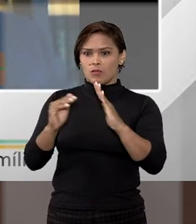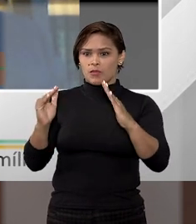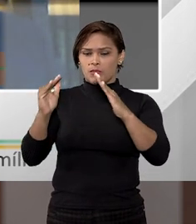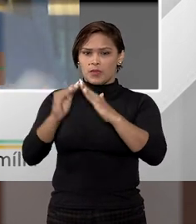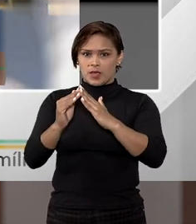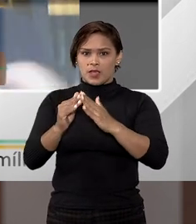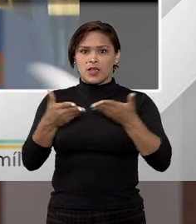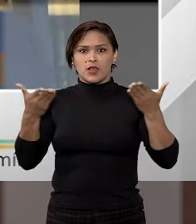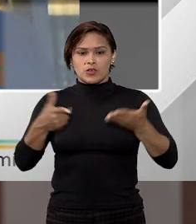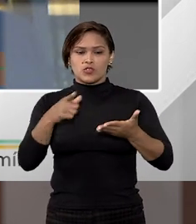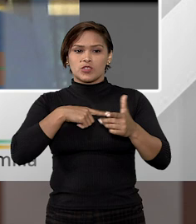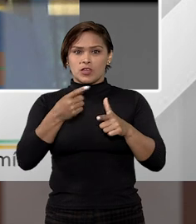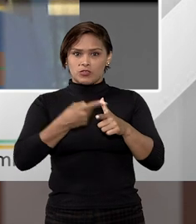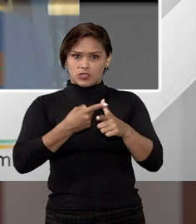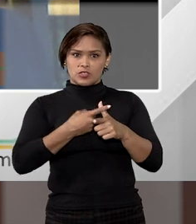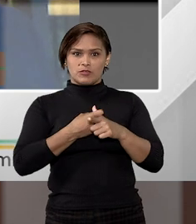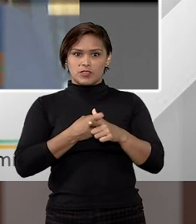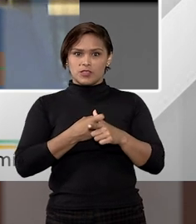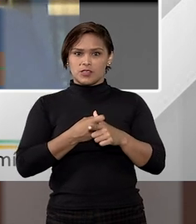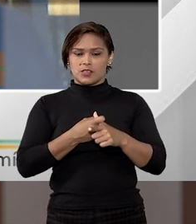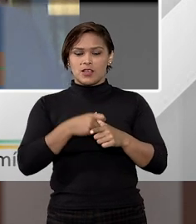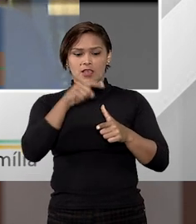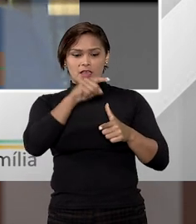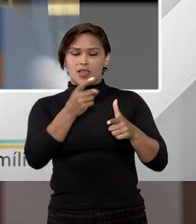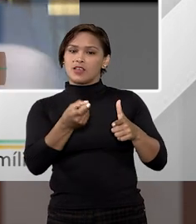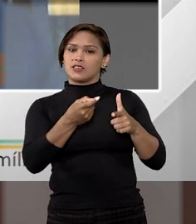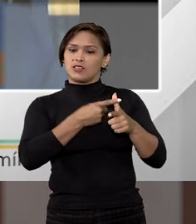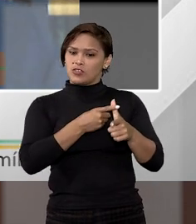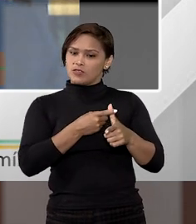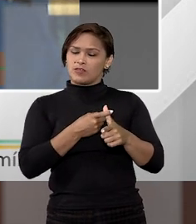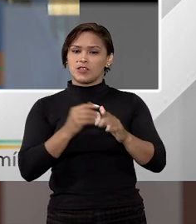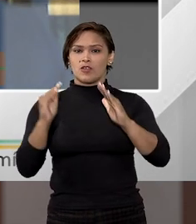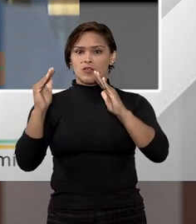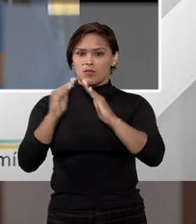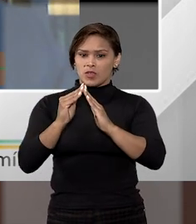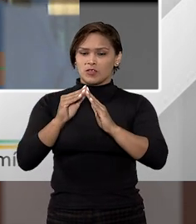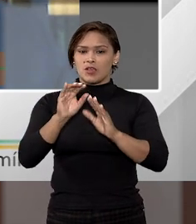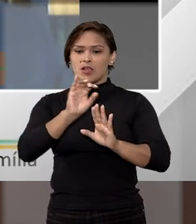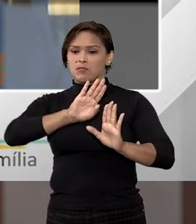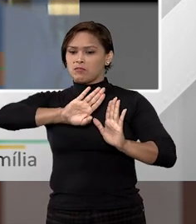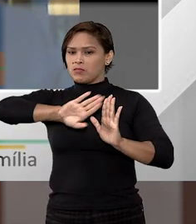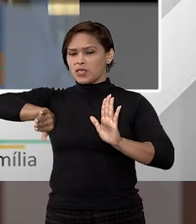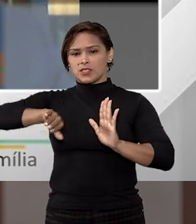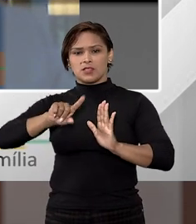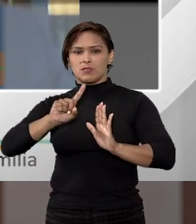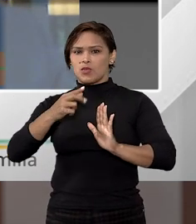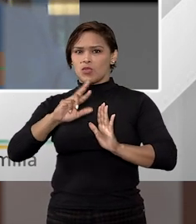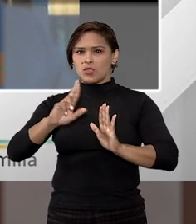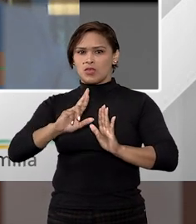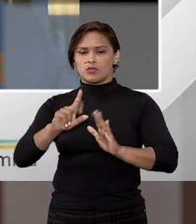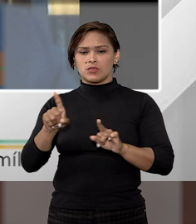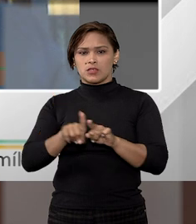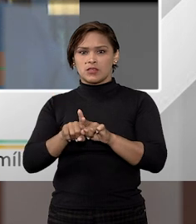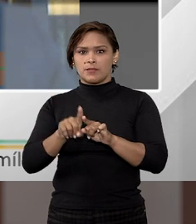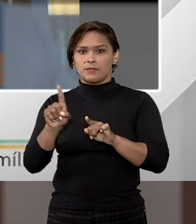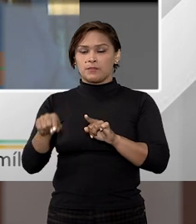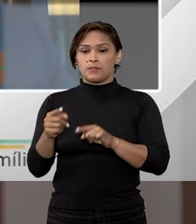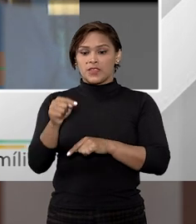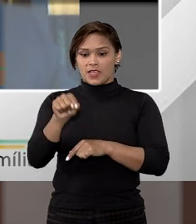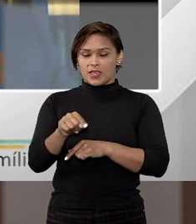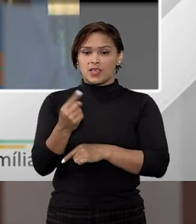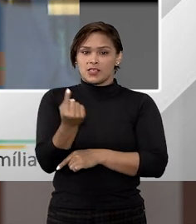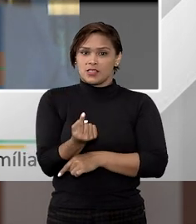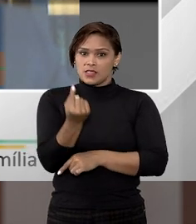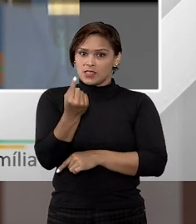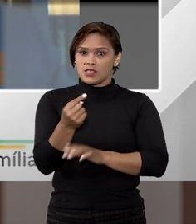convencional, eu já tenho dívidas existentes, a essas dívidas o bem de família, em princípio, não se aplicaria. Essa